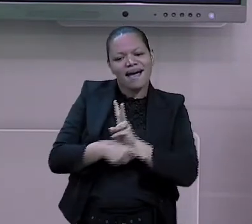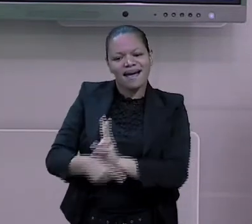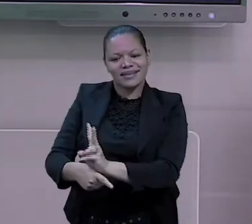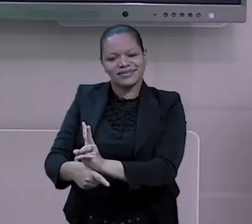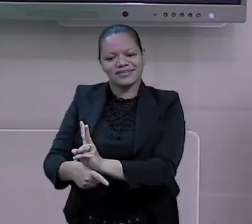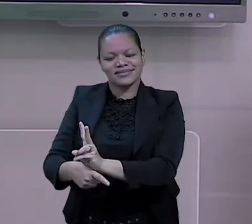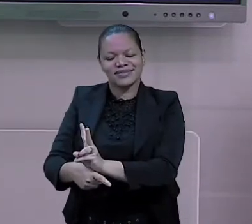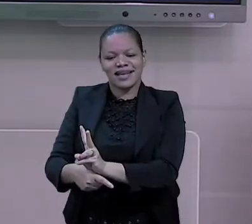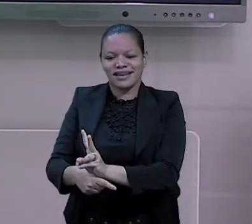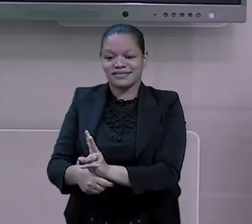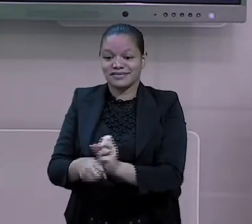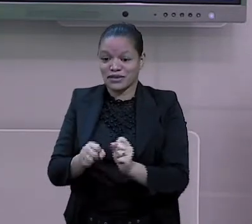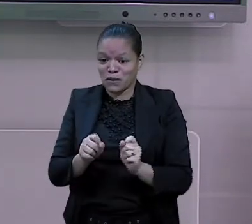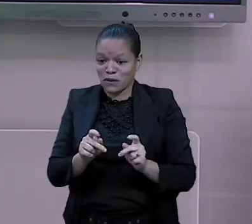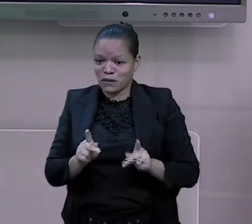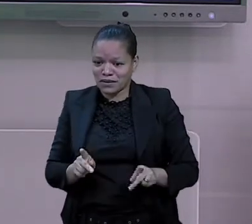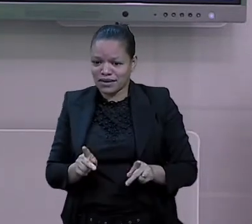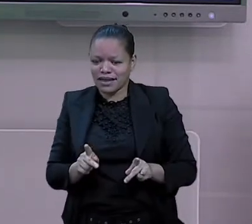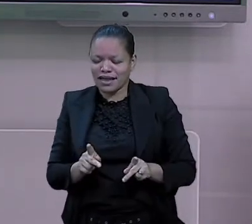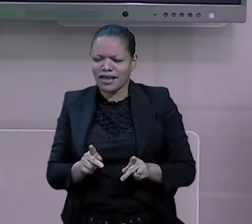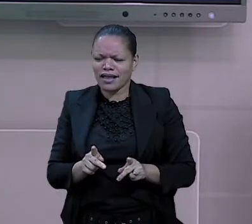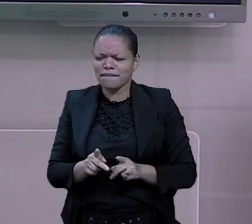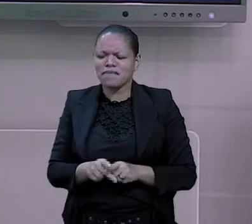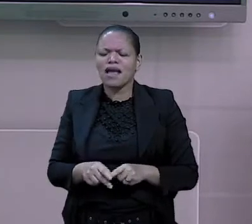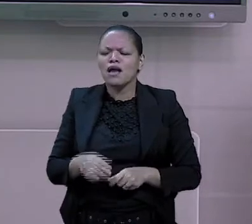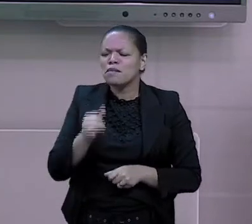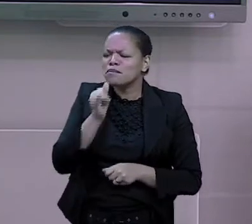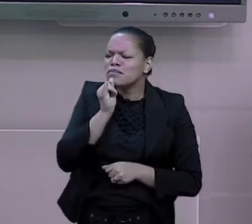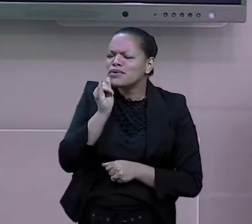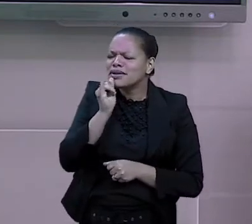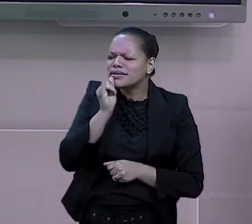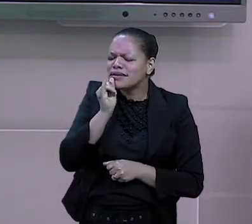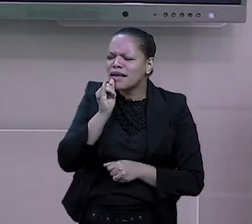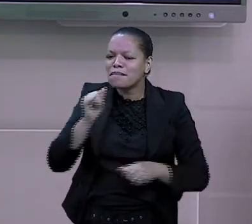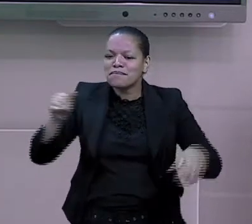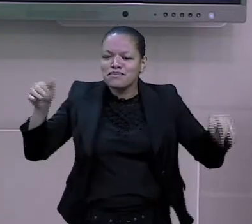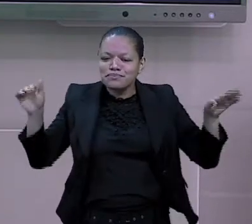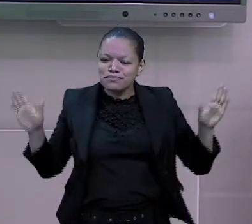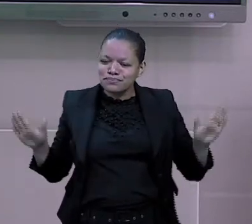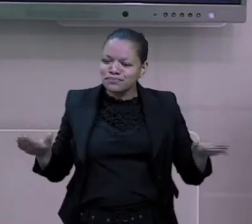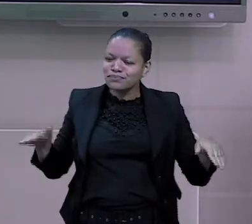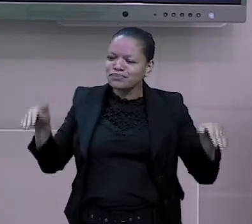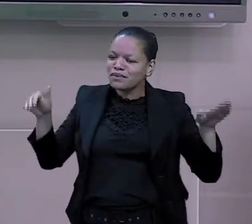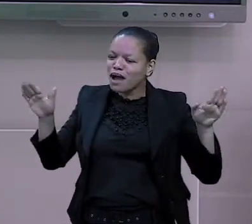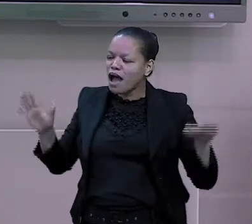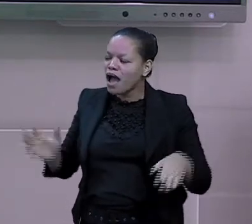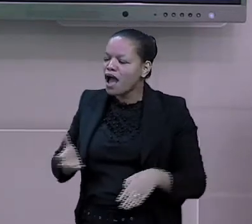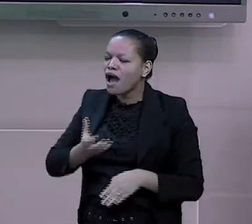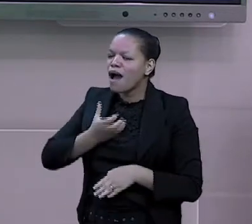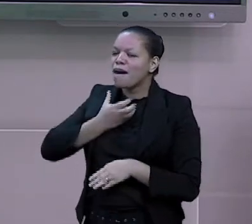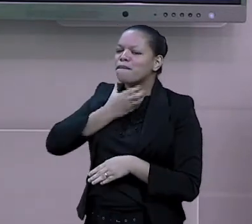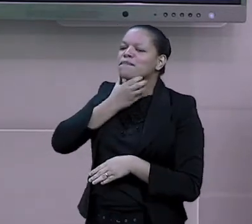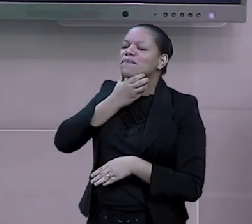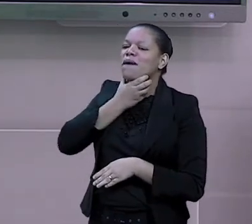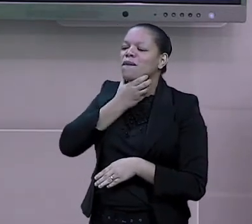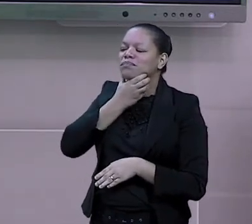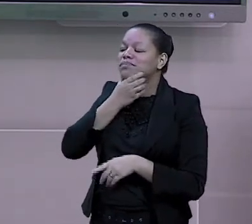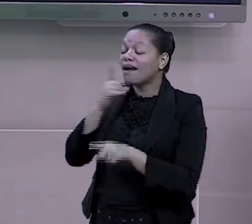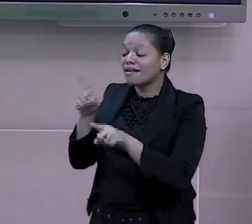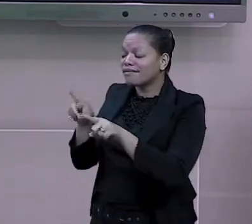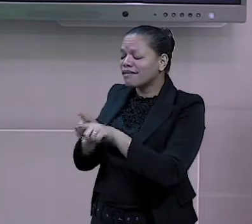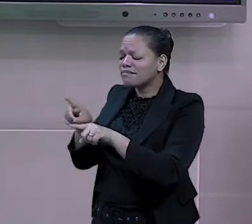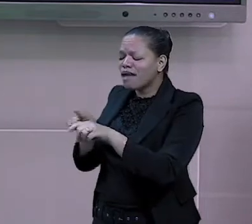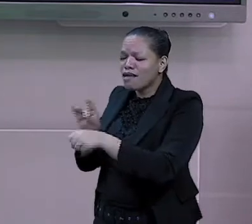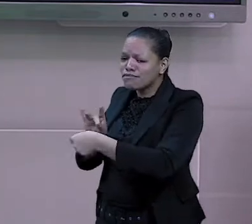a atitude, tanto da pomba quanto da formiga, foi demais. Realmente é